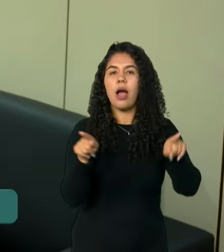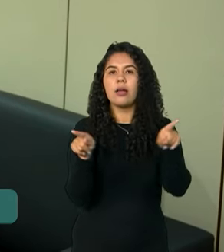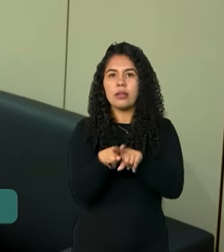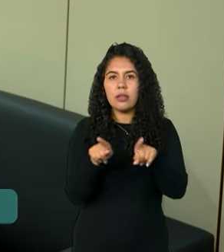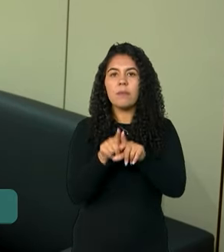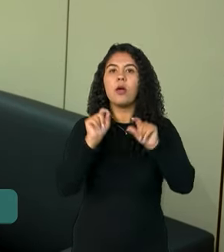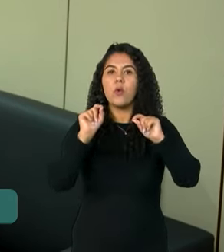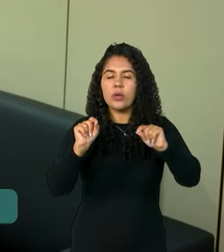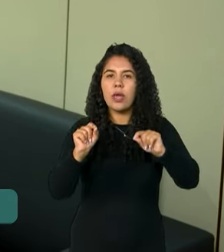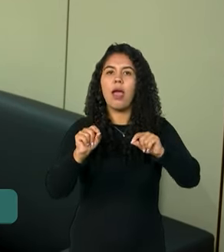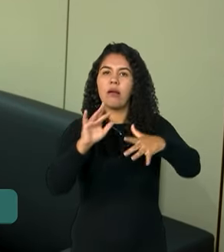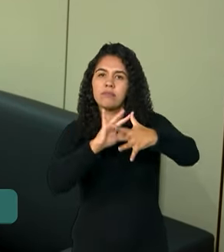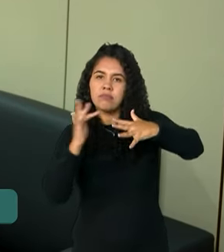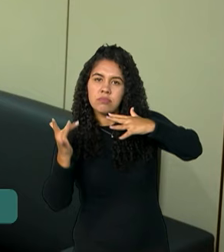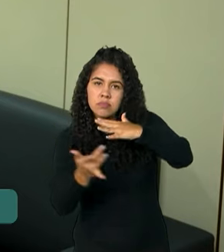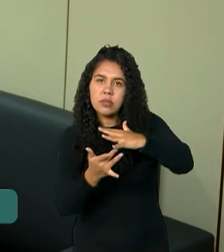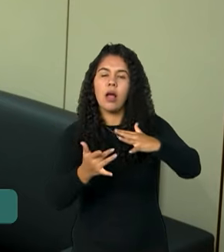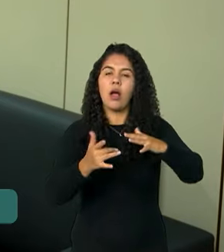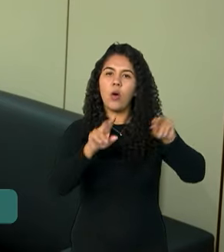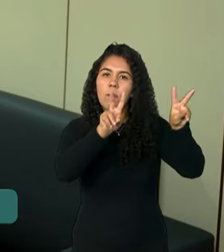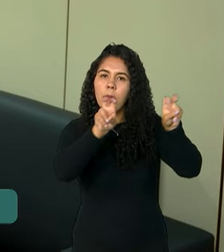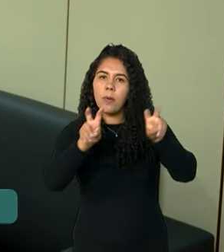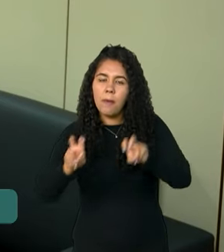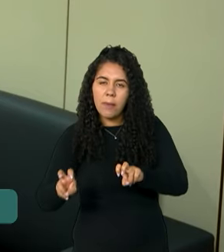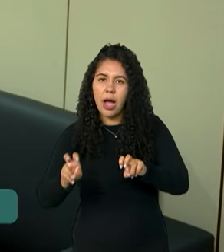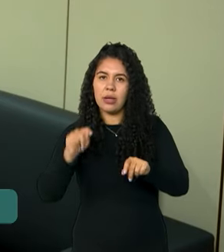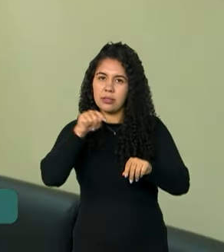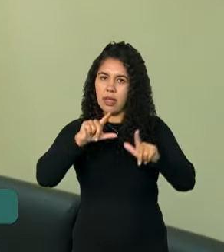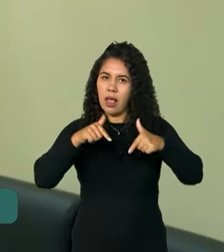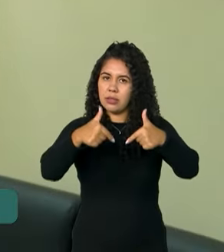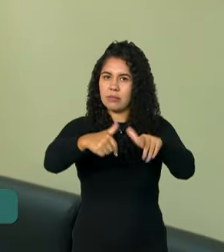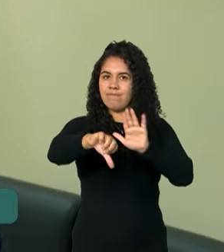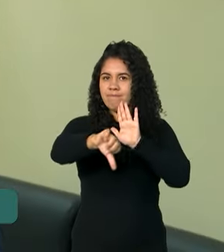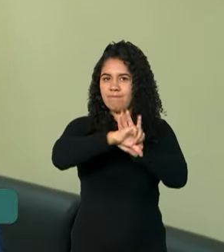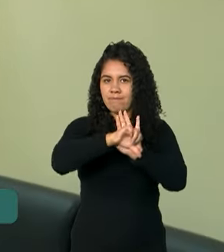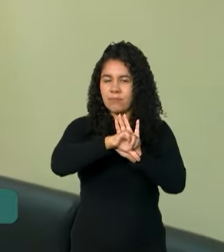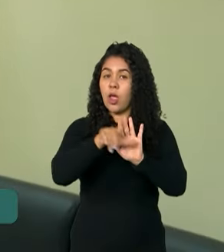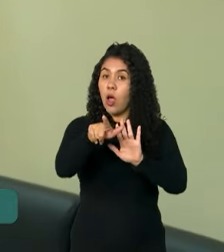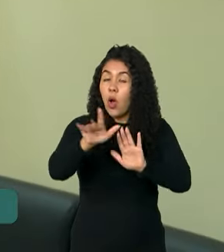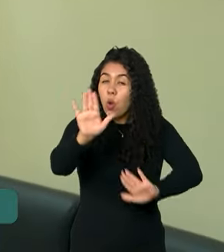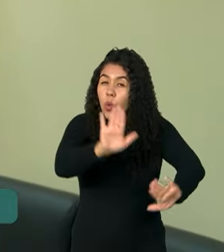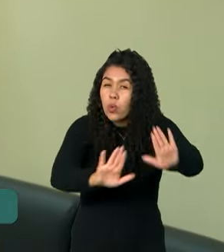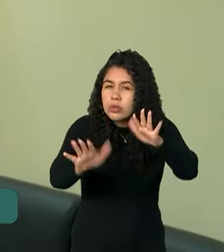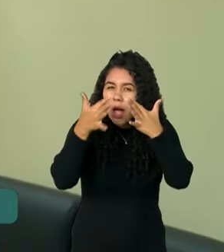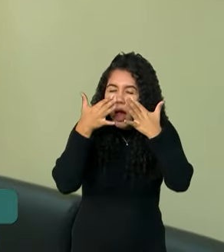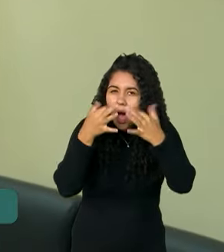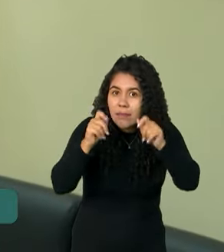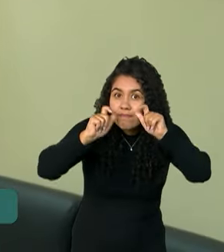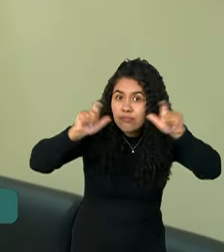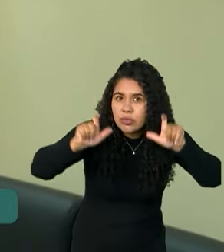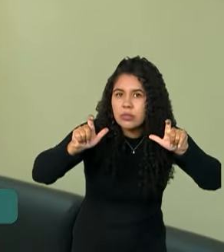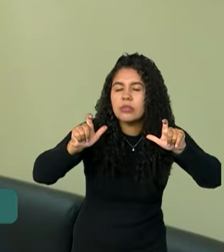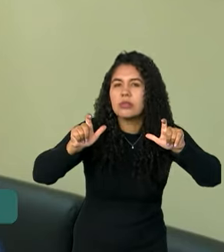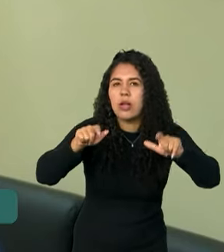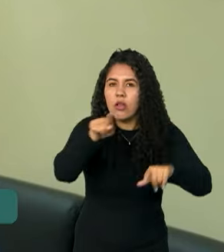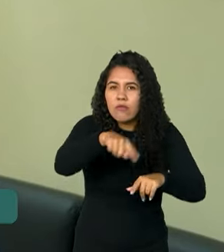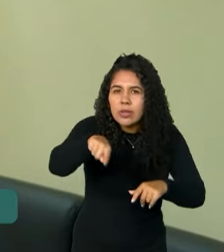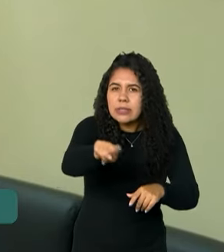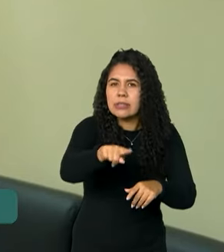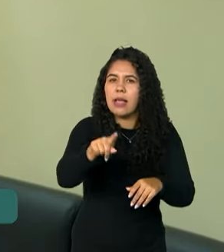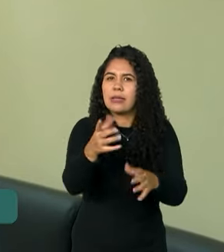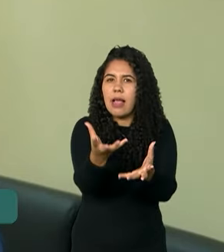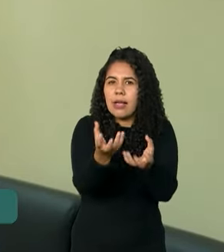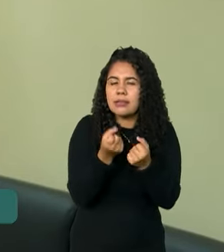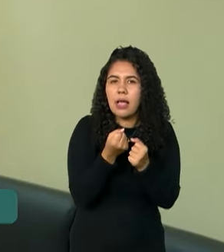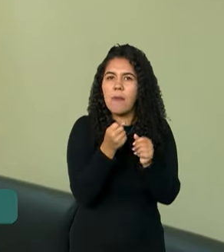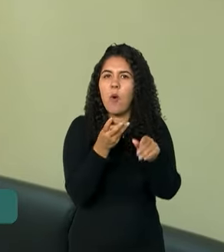digitais a respeito dessa ação criminosa. Muito cuidado com o que vocês recebem via WhatsApp